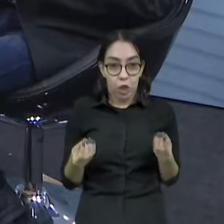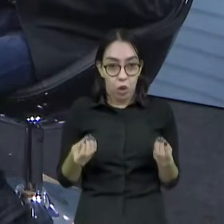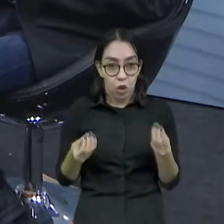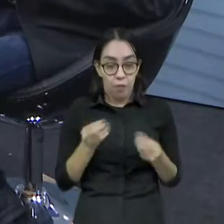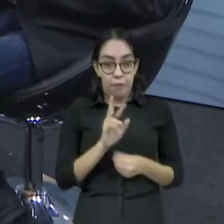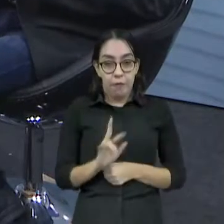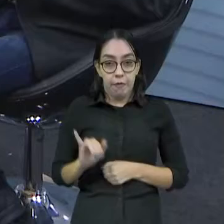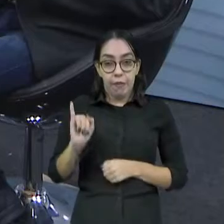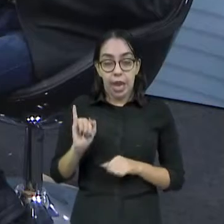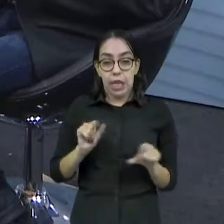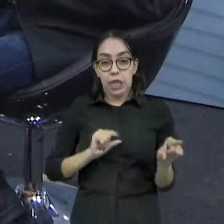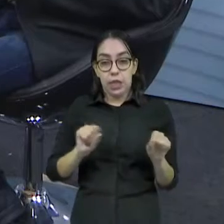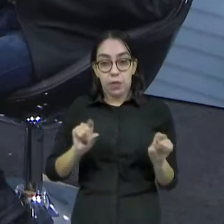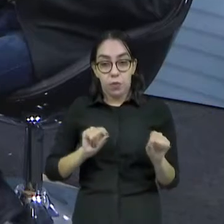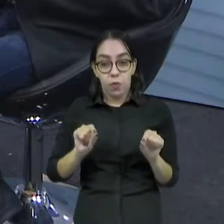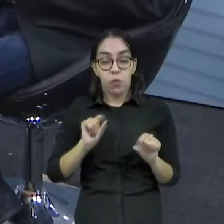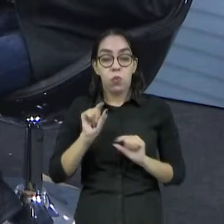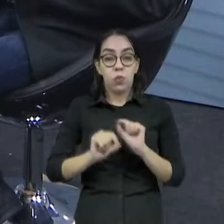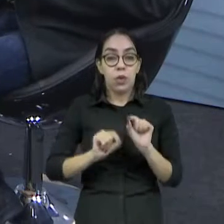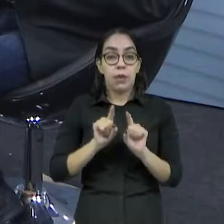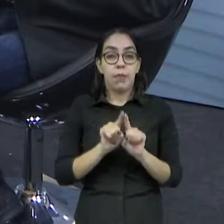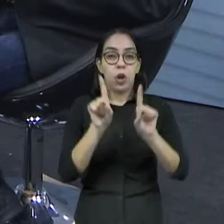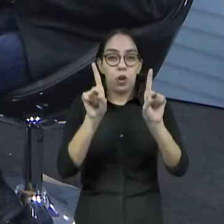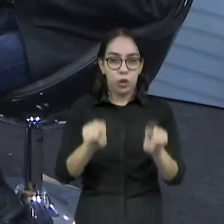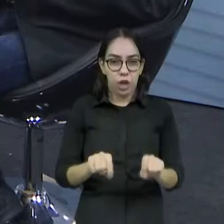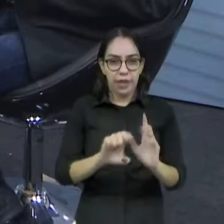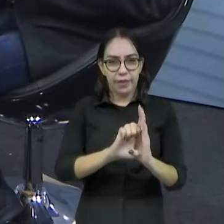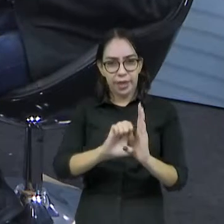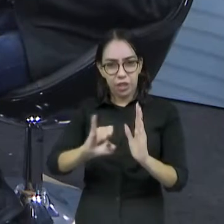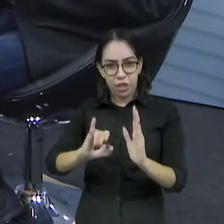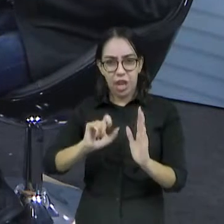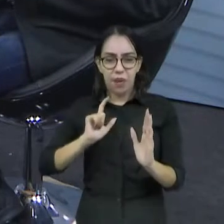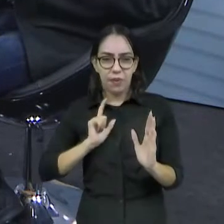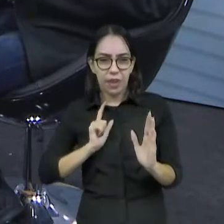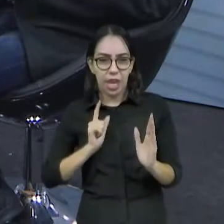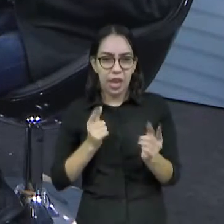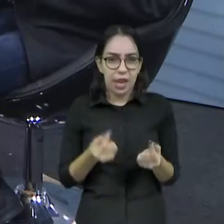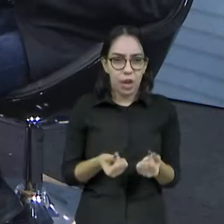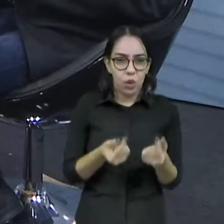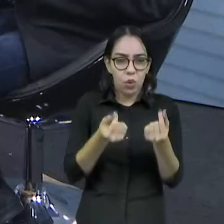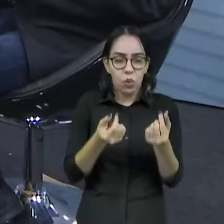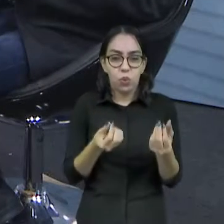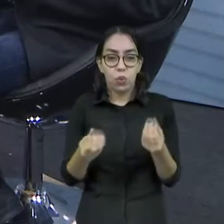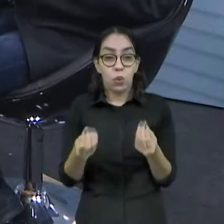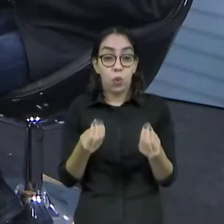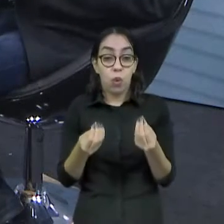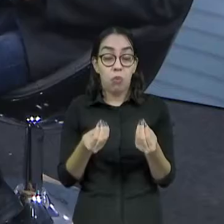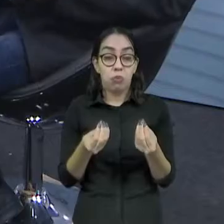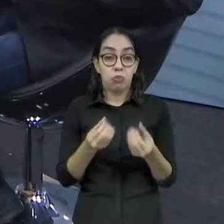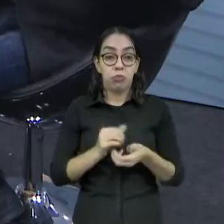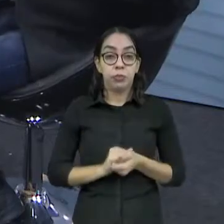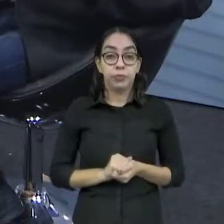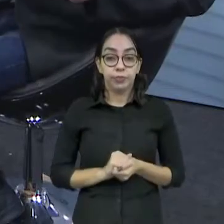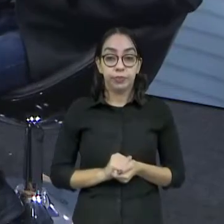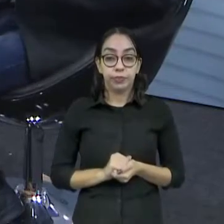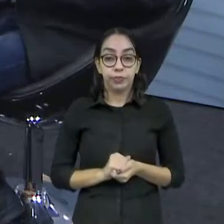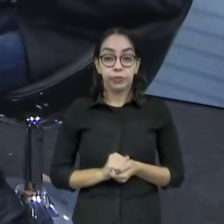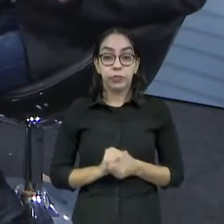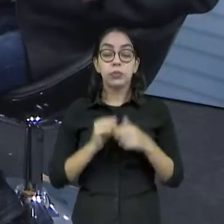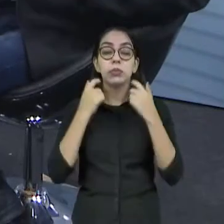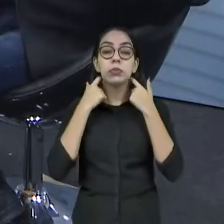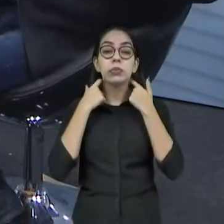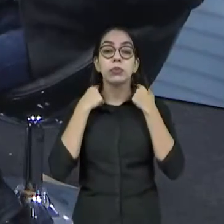para a seleção desses projetos, porque tem os recursos, como é que vai ser feito? Quais são as etapas? Vocês lançaram?